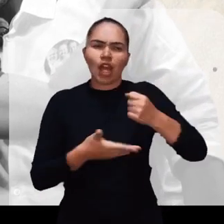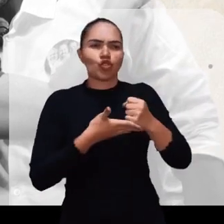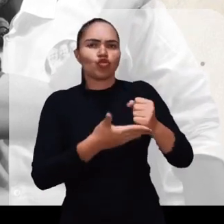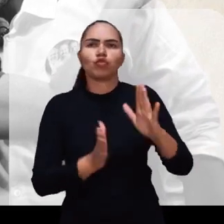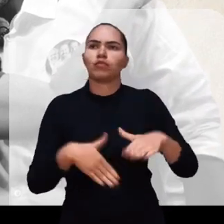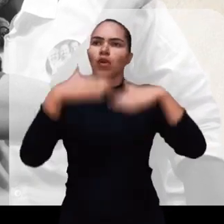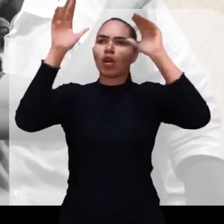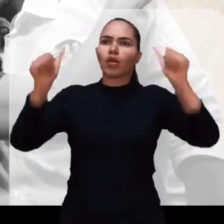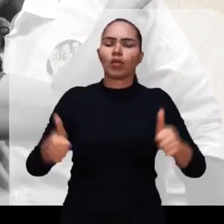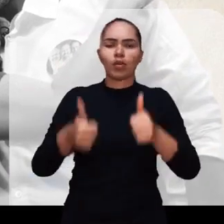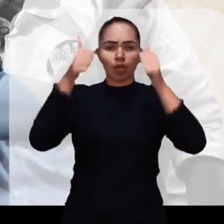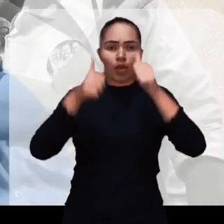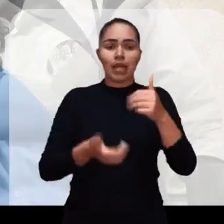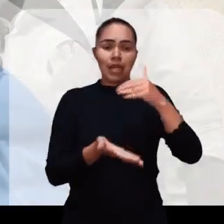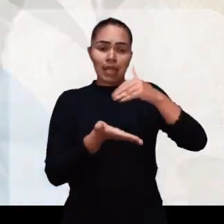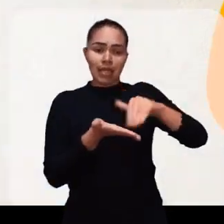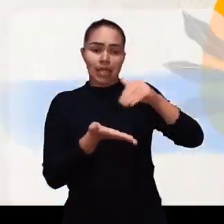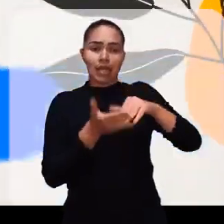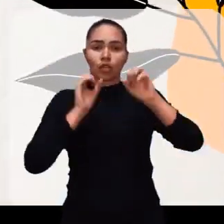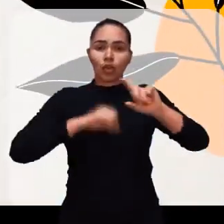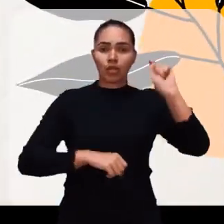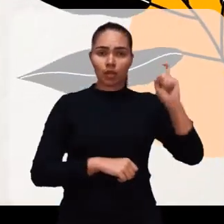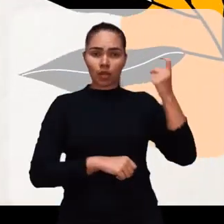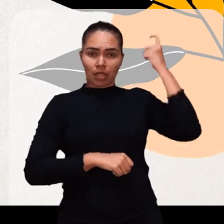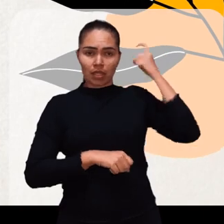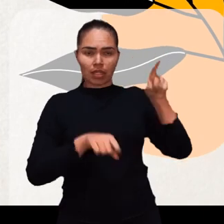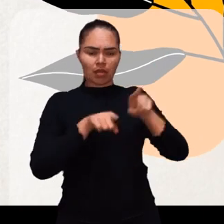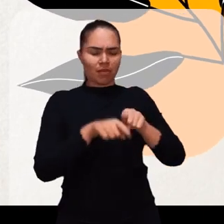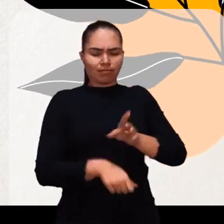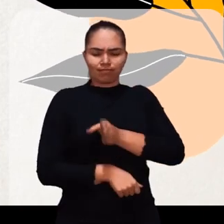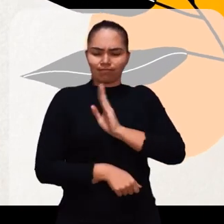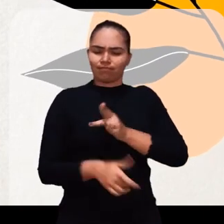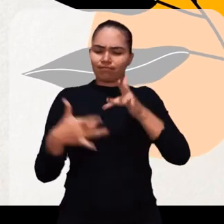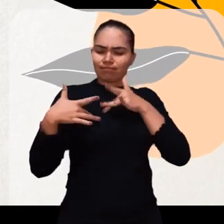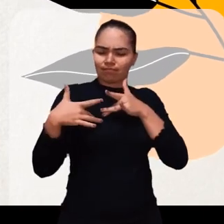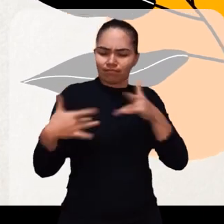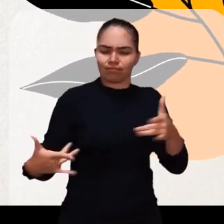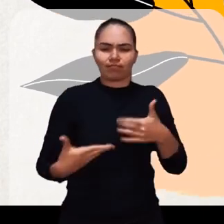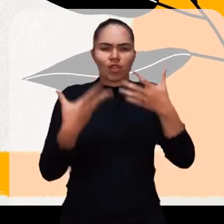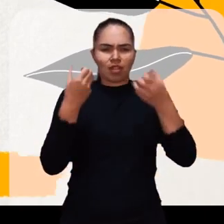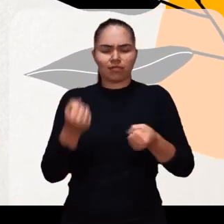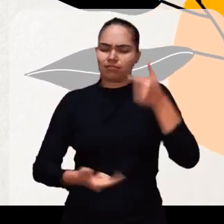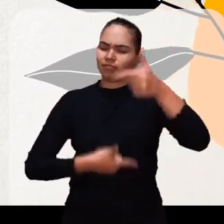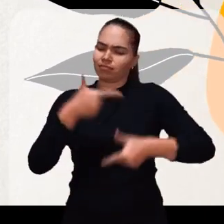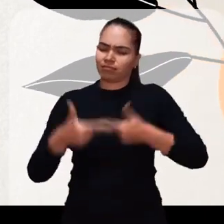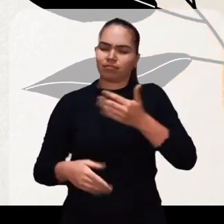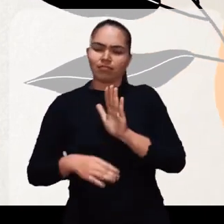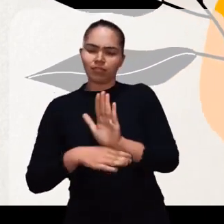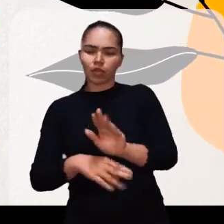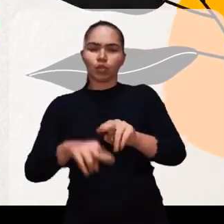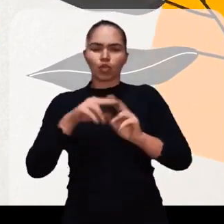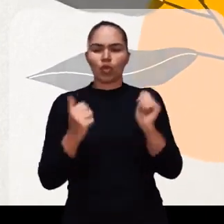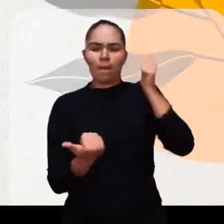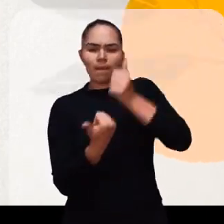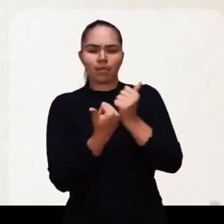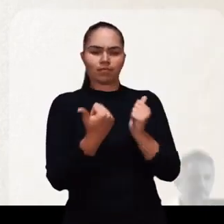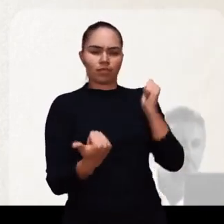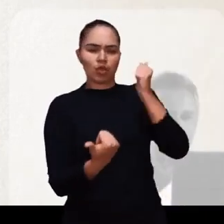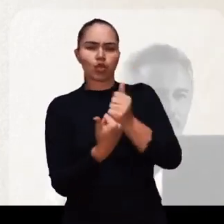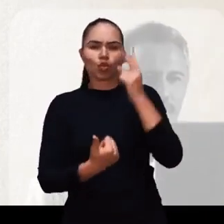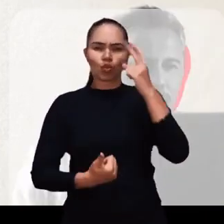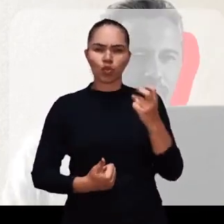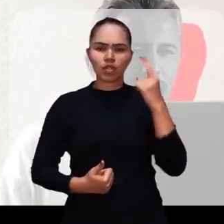sofrido que ajudou a melhorar Foi secretário da educação e de todo coração se propôs a trabalhar